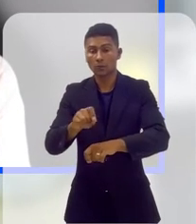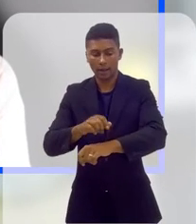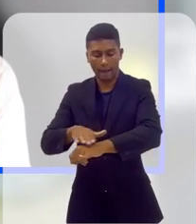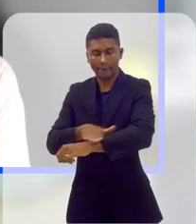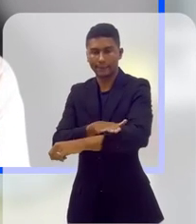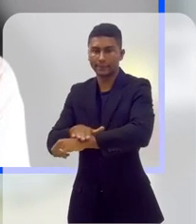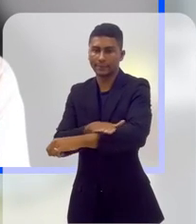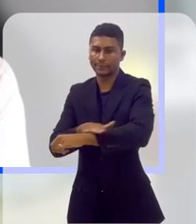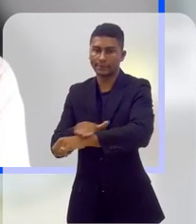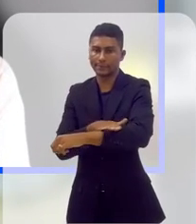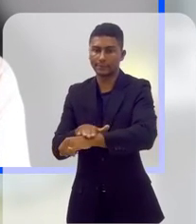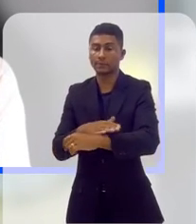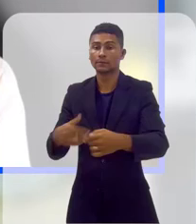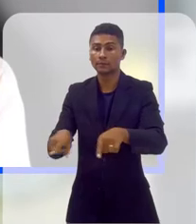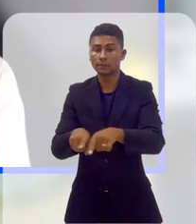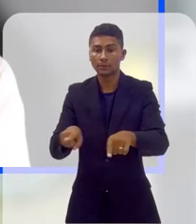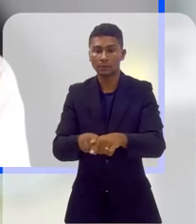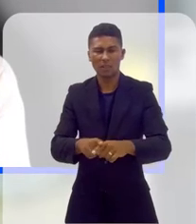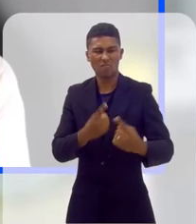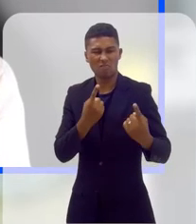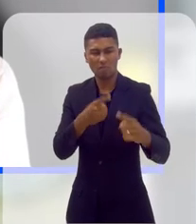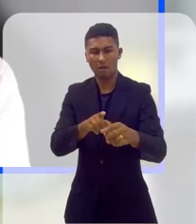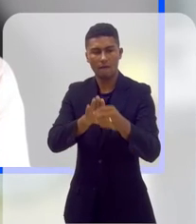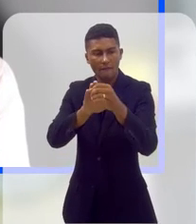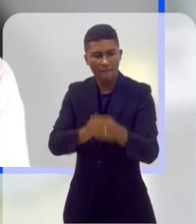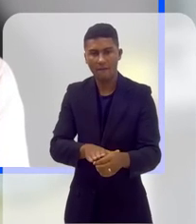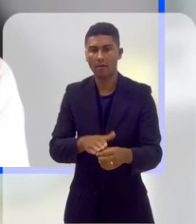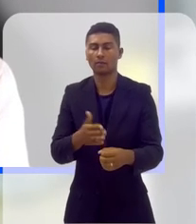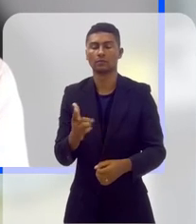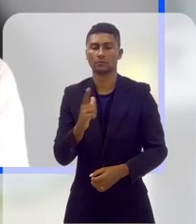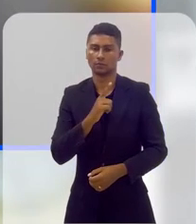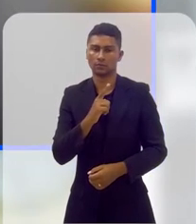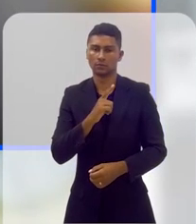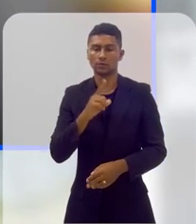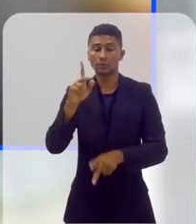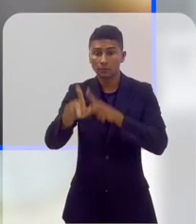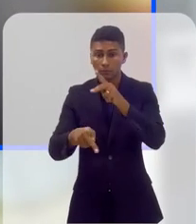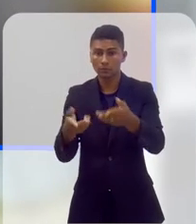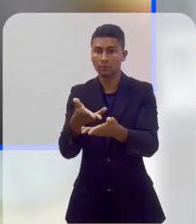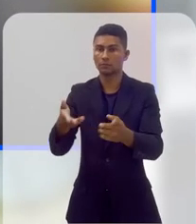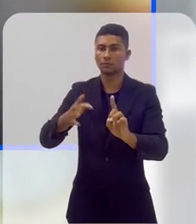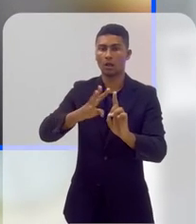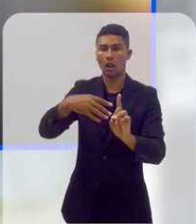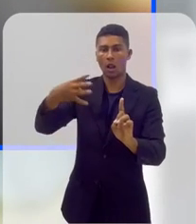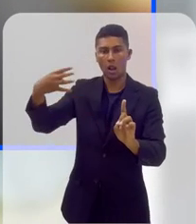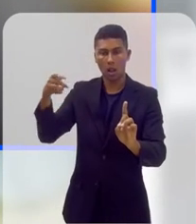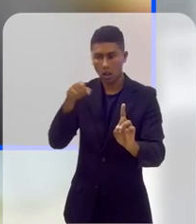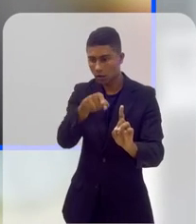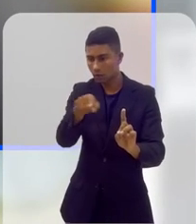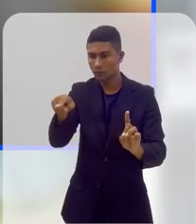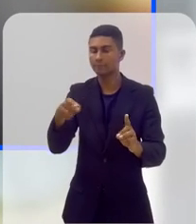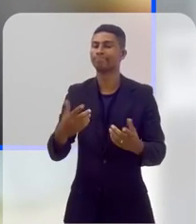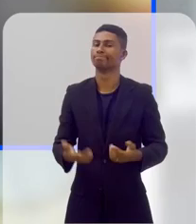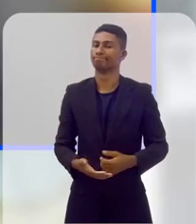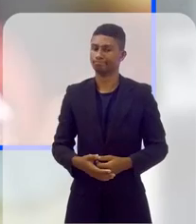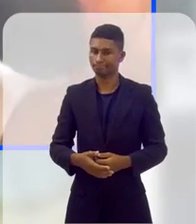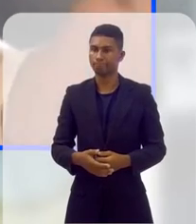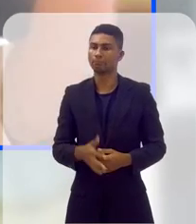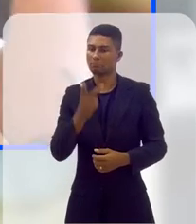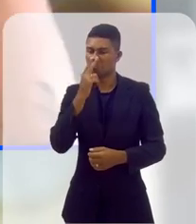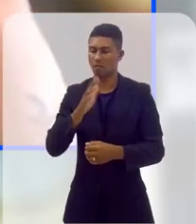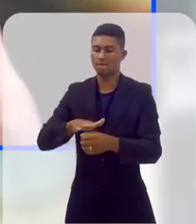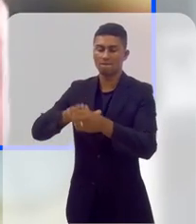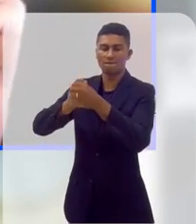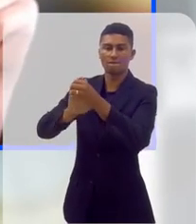situação de subserviência, uma situação de subalternidade. Então, quando a gente instituir a clínica, porque a gente quer mostrar tanto